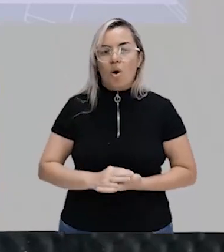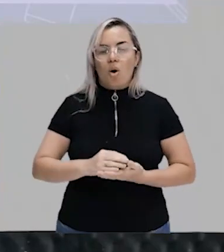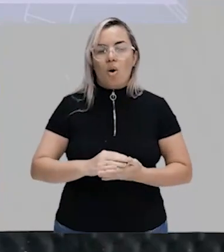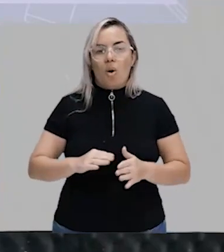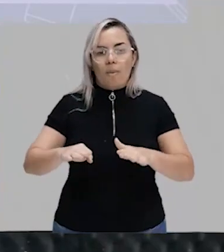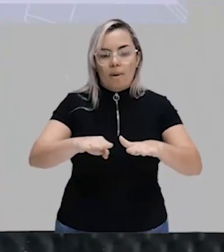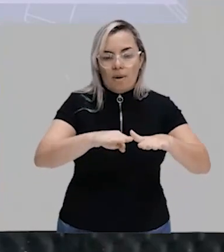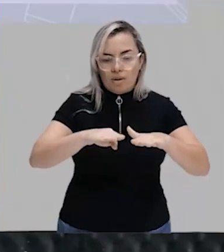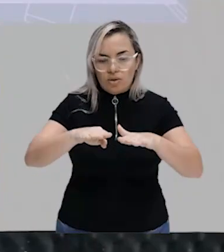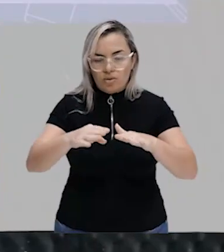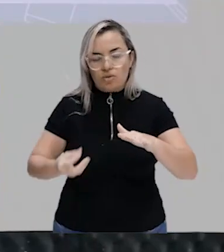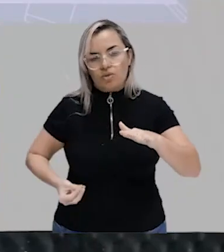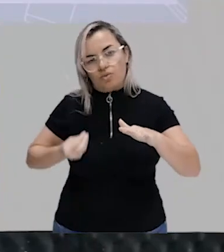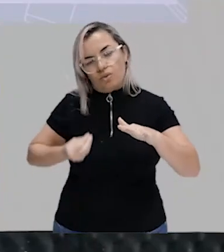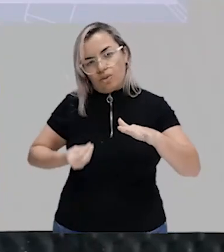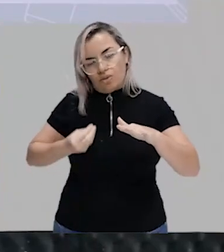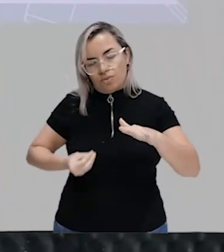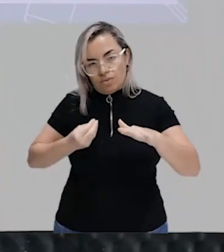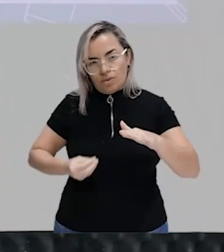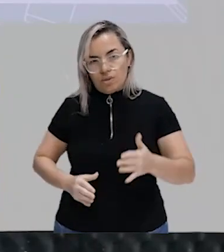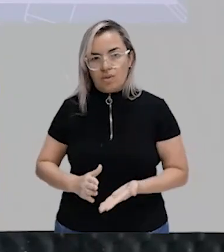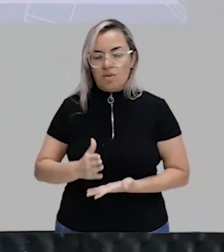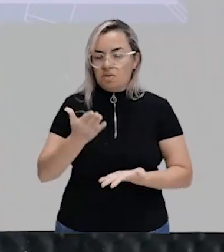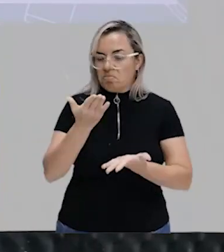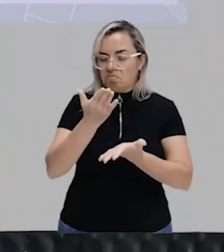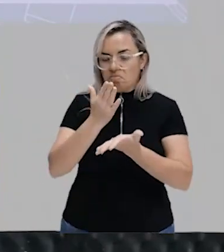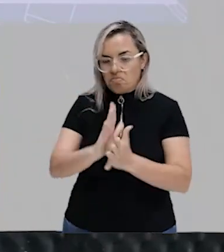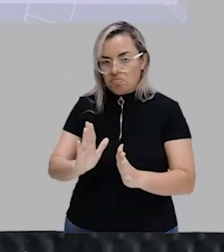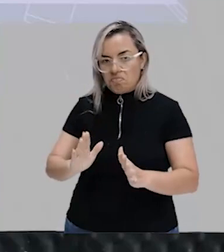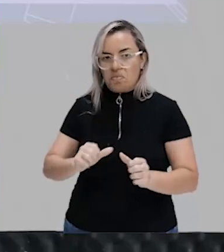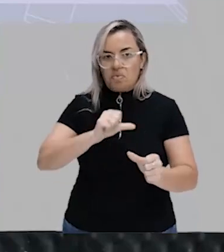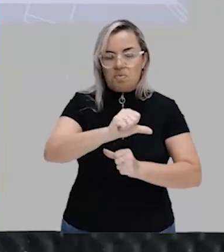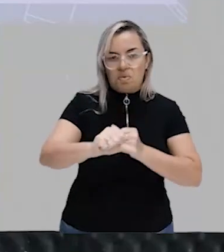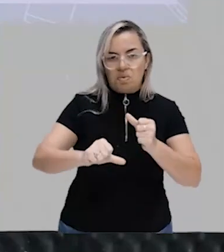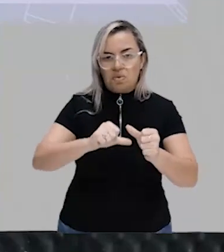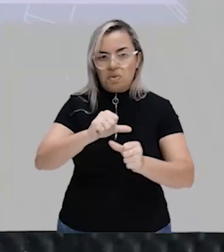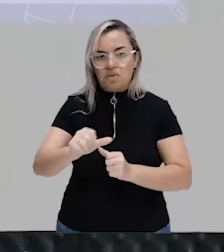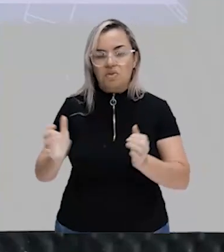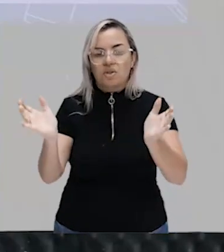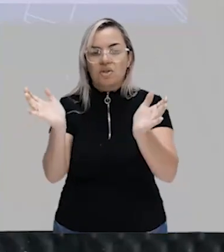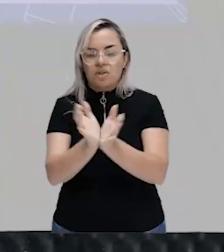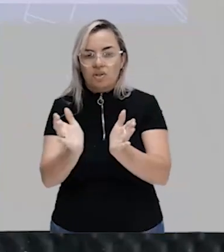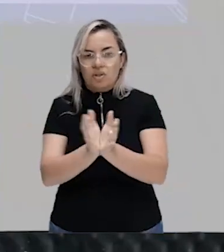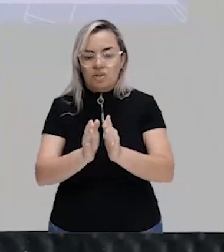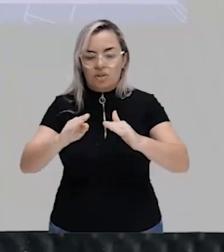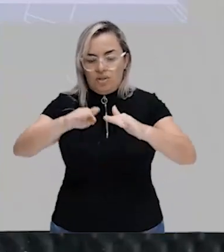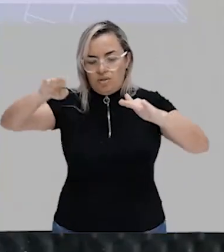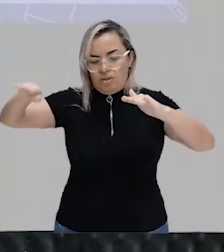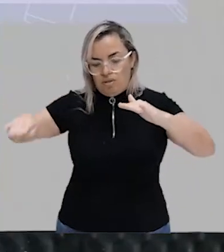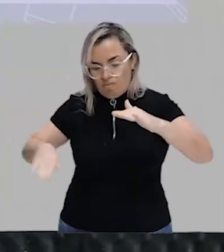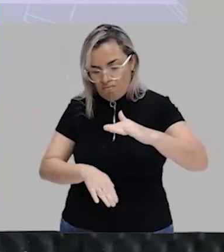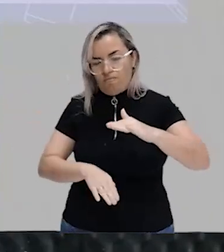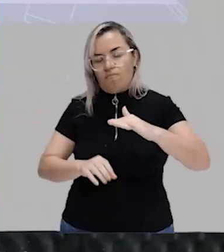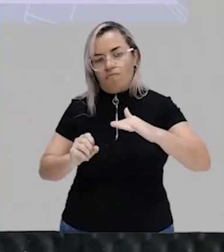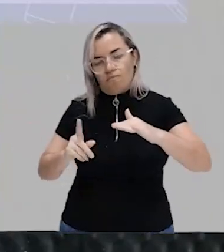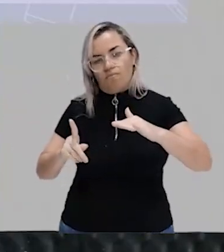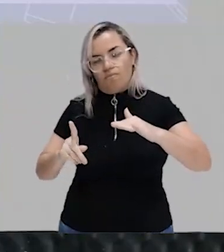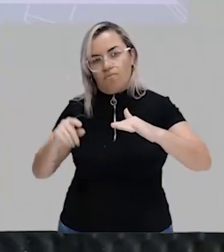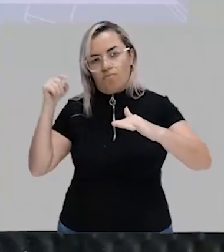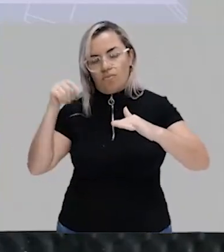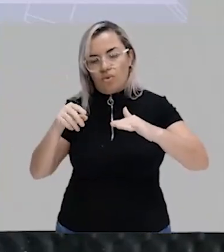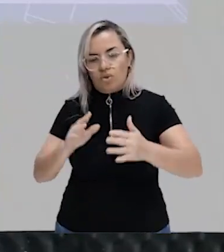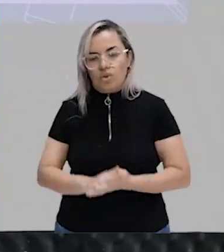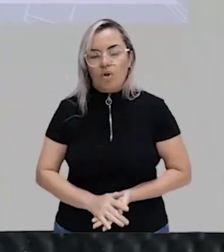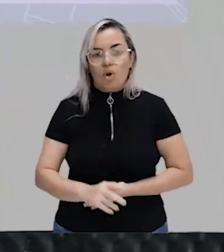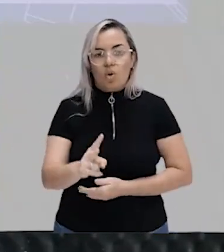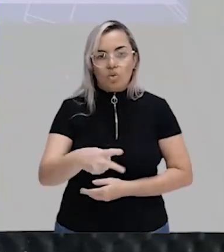que ela tinha e acabou com isso mudando de classe, só que para baixo e não para cima. Esses são os dois